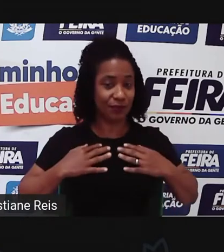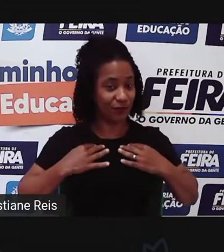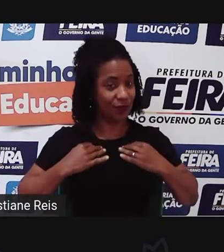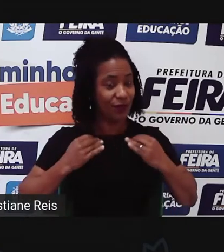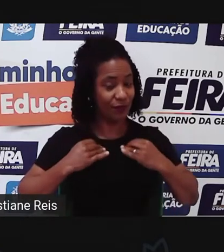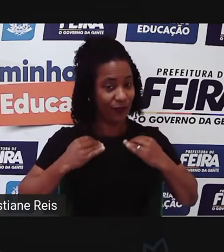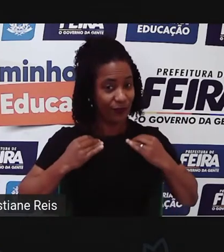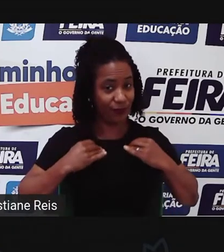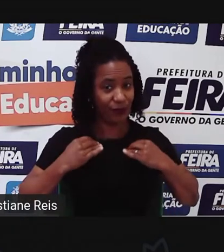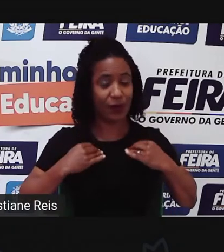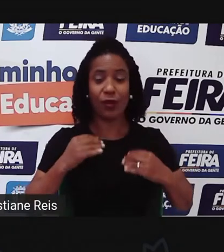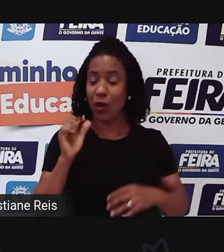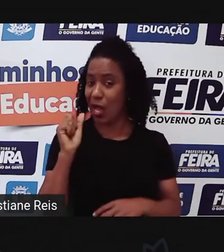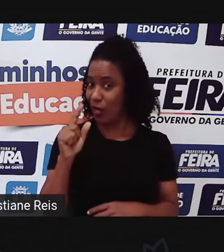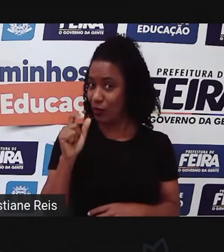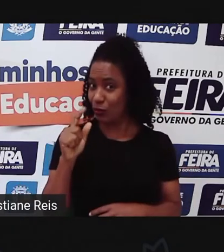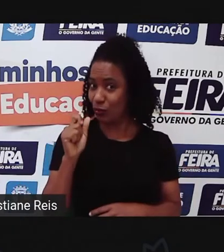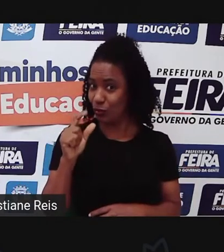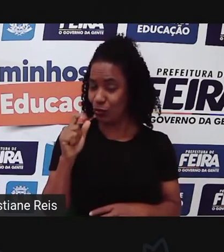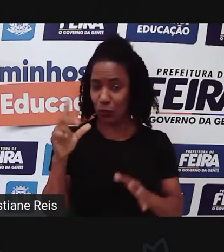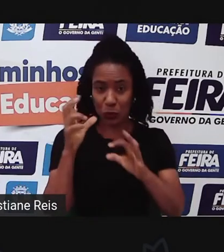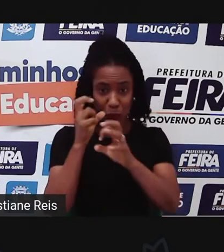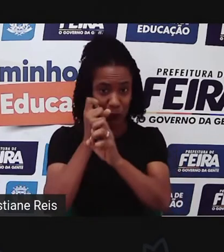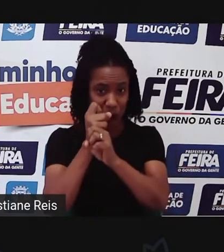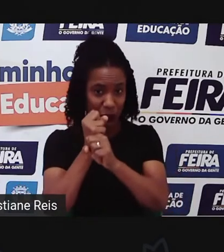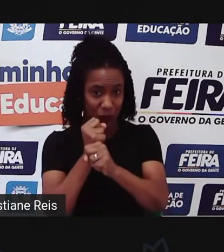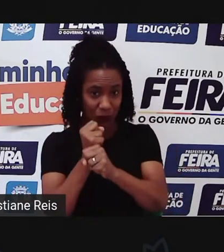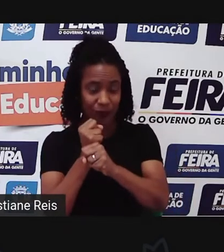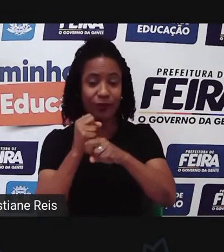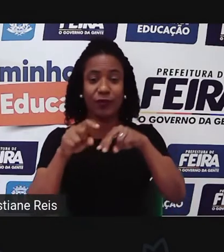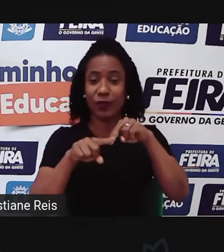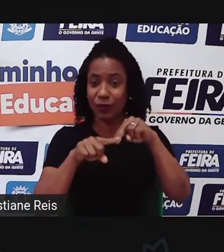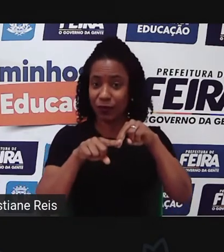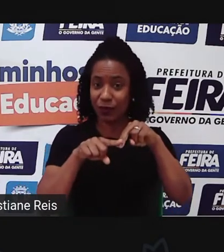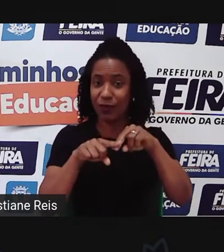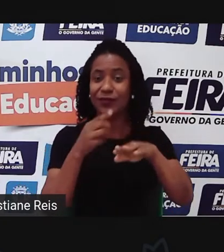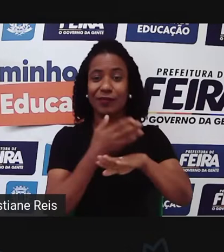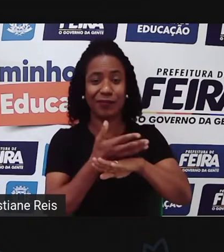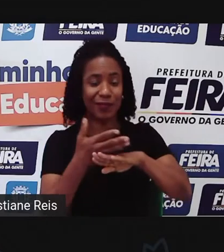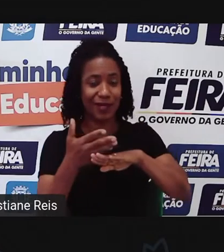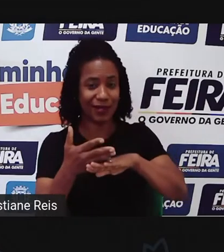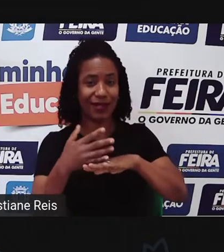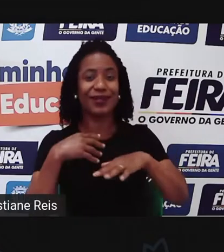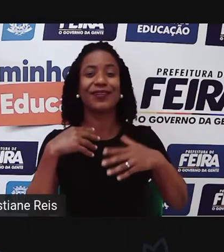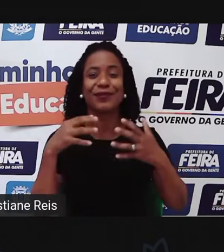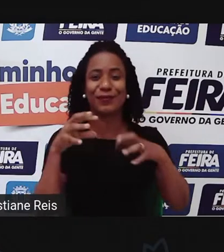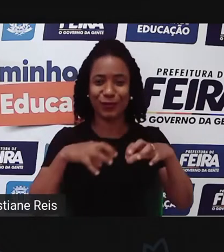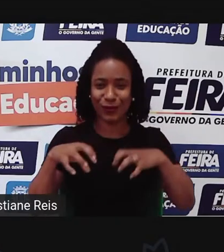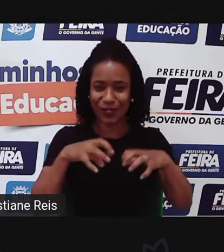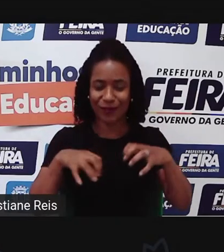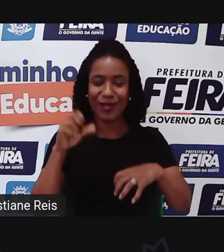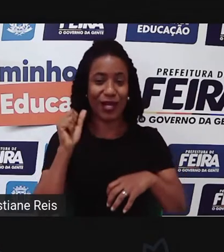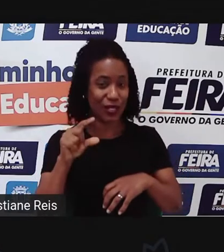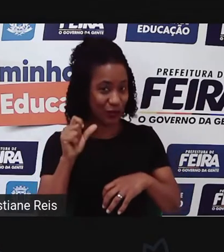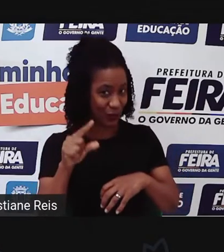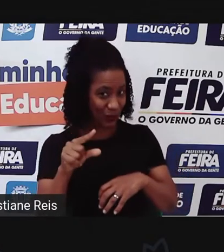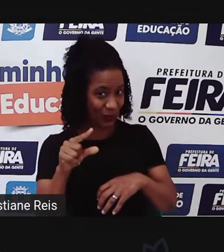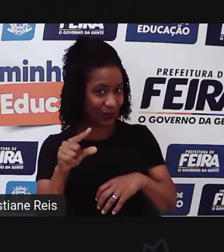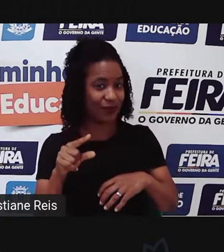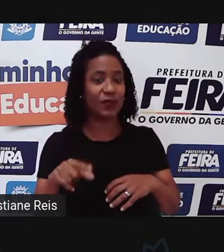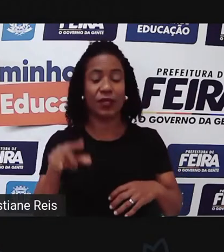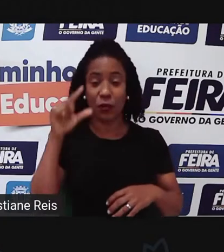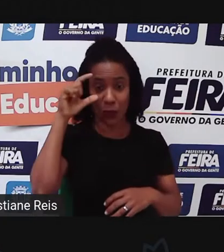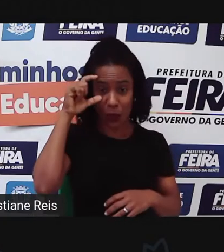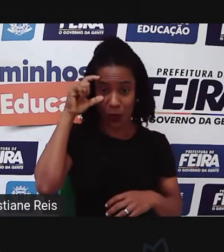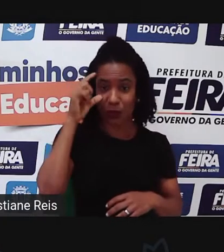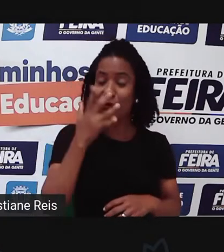blusa de cor azul marinho com calças branco e azul marinho. Eu óculos com arte